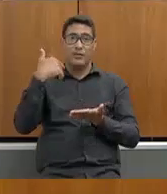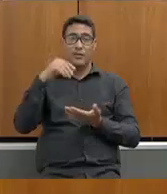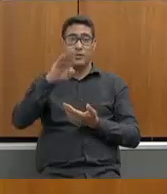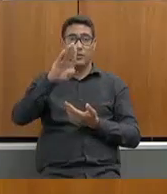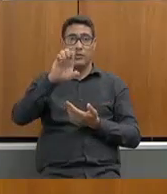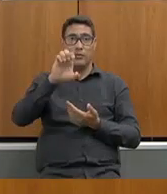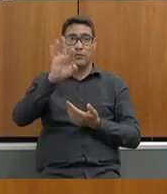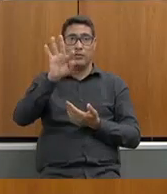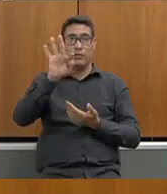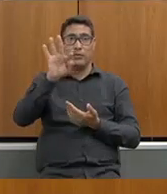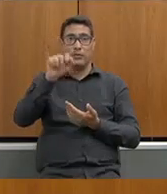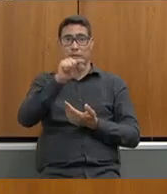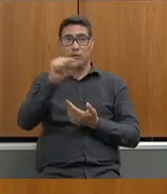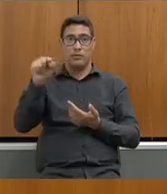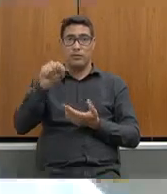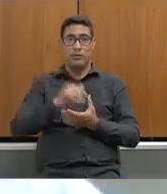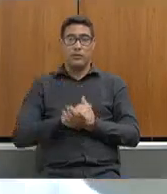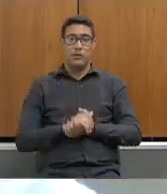não secretário